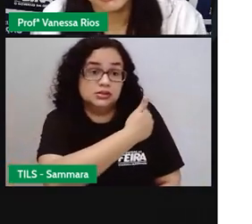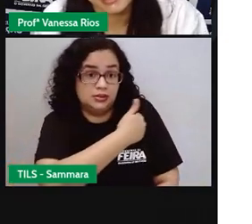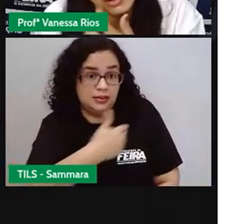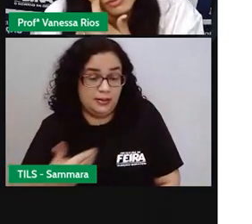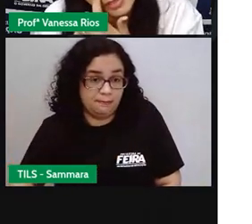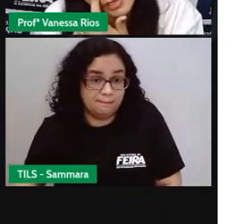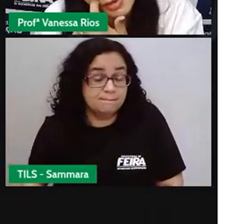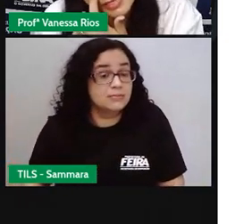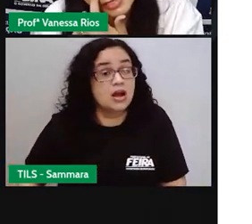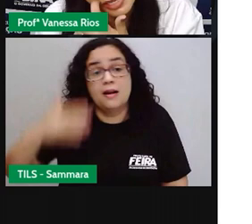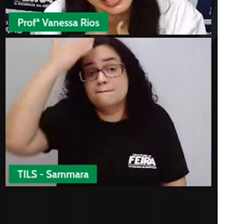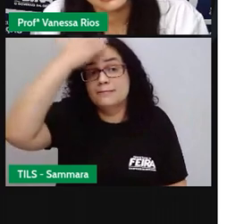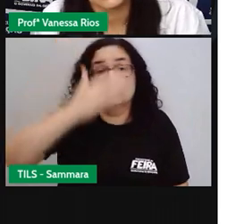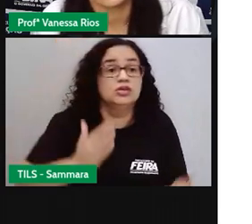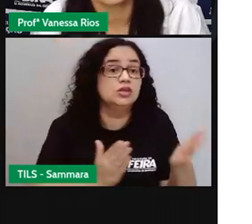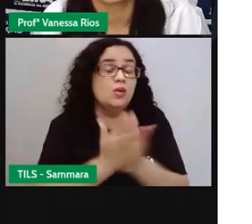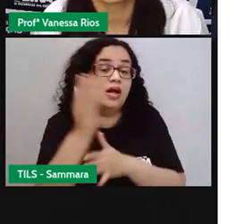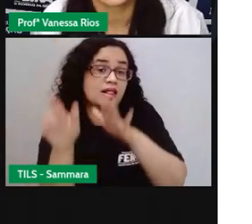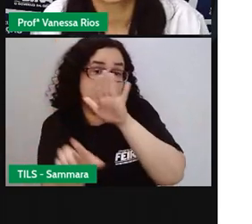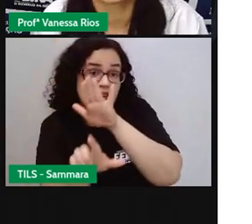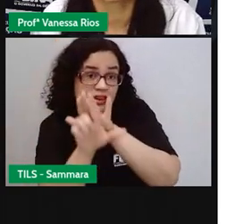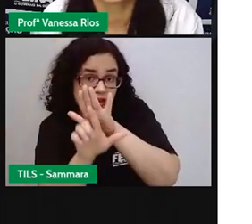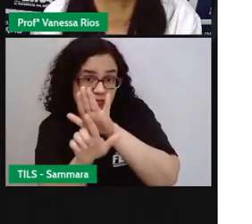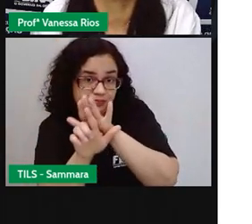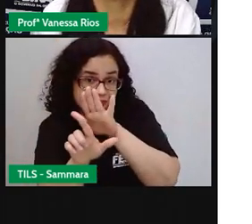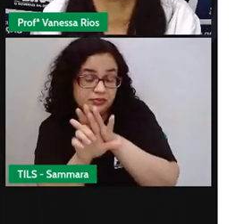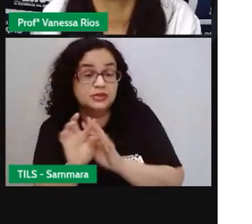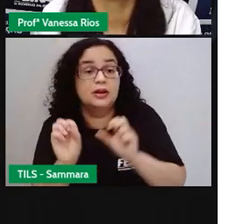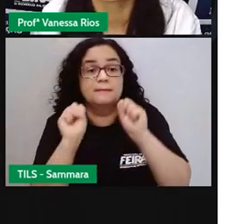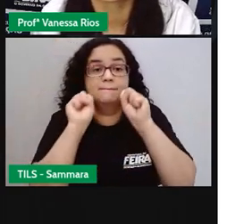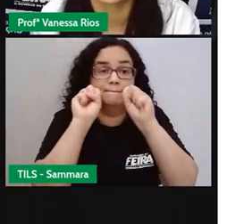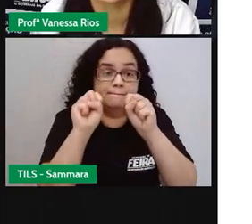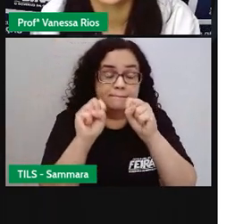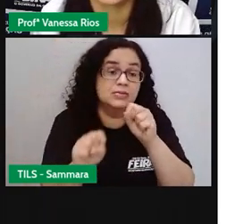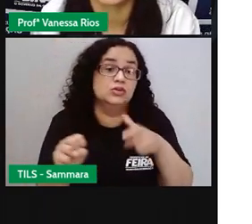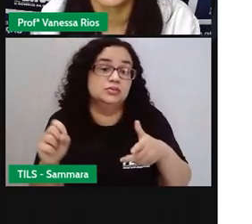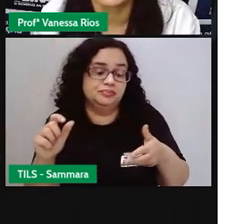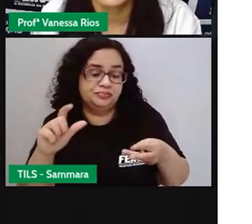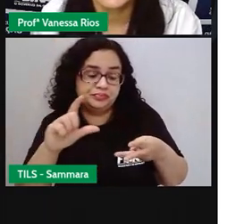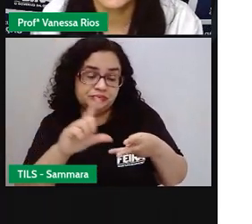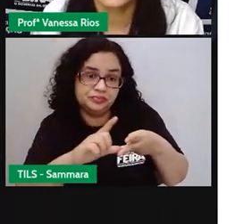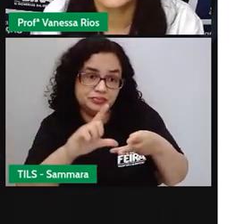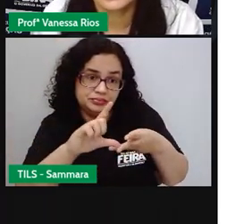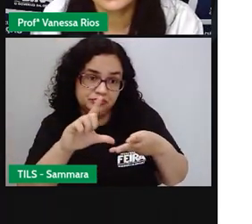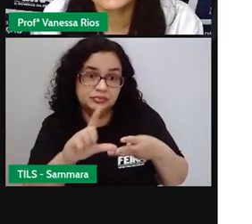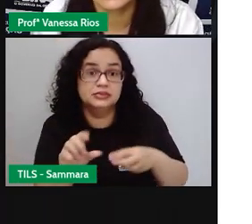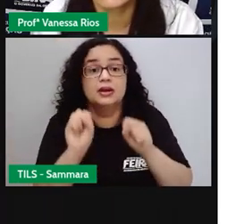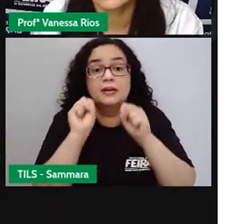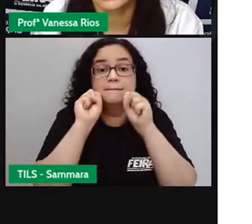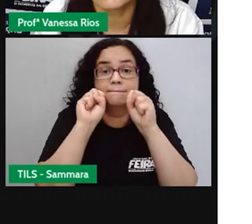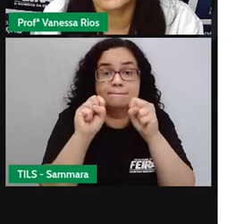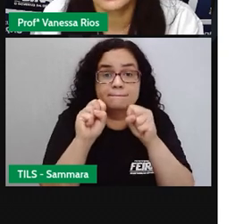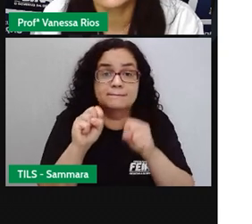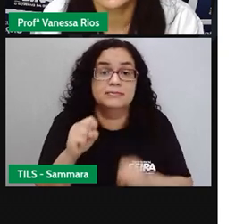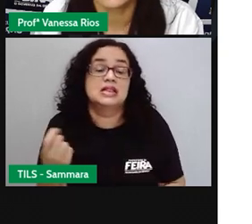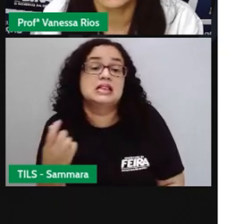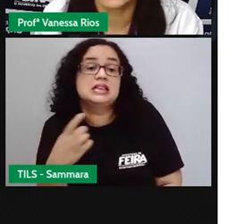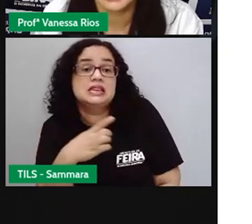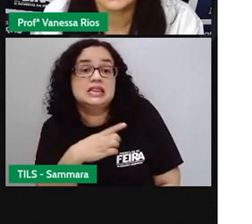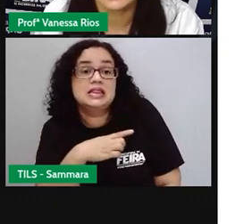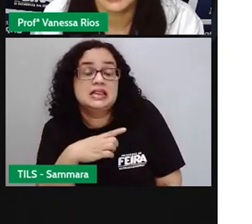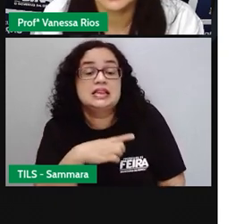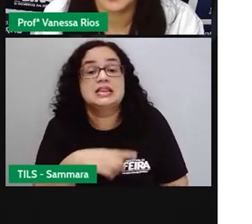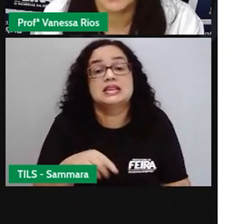e aprovar ou não as leis elaboradas pelo poder legislativo. É o poder executivo que